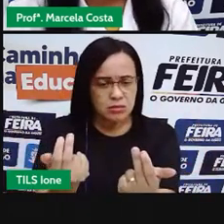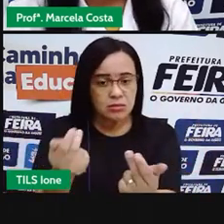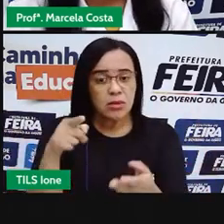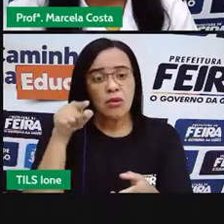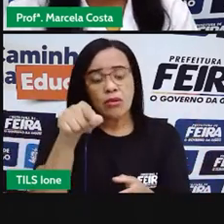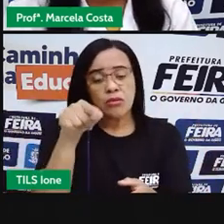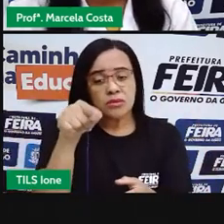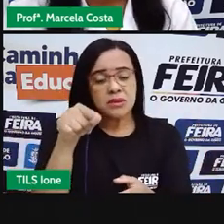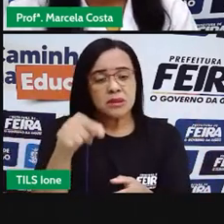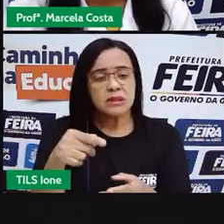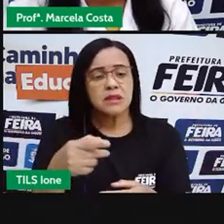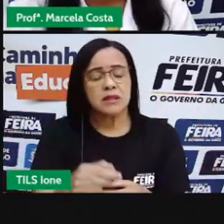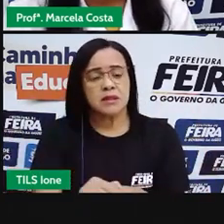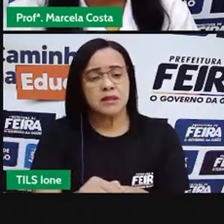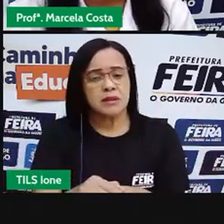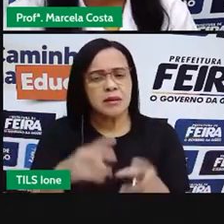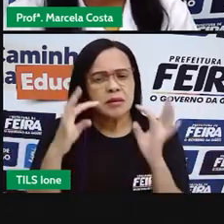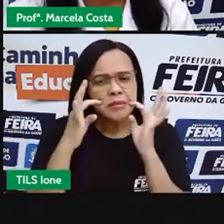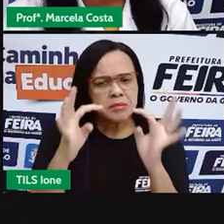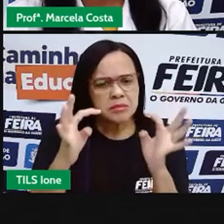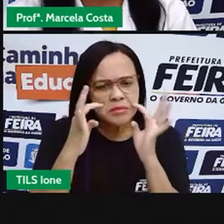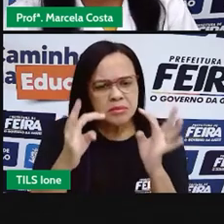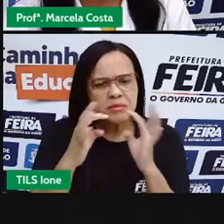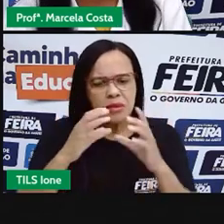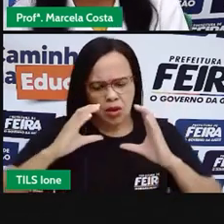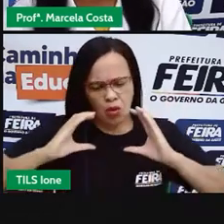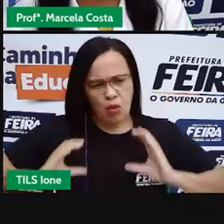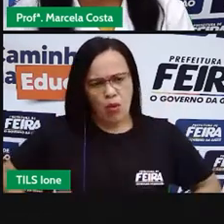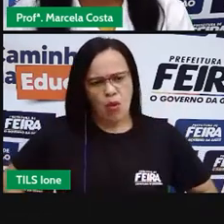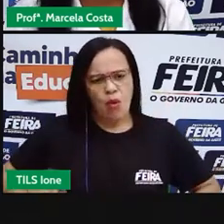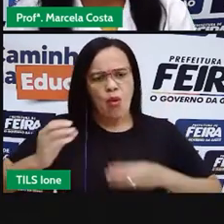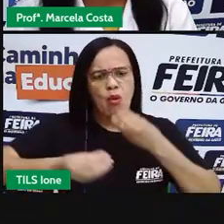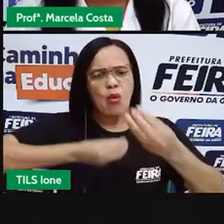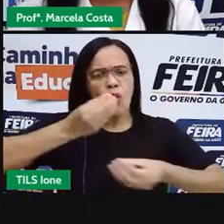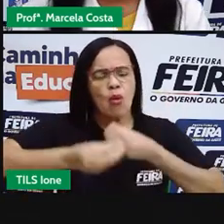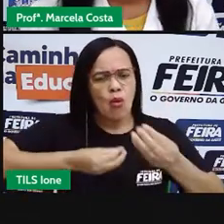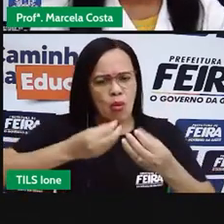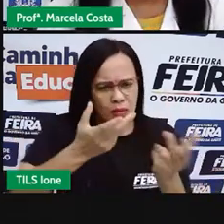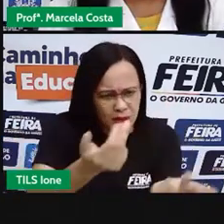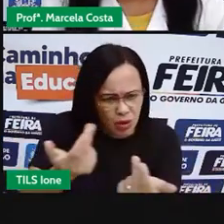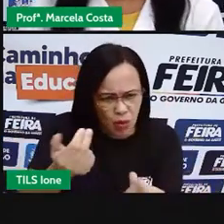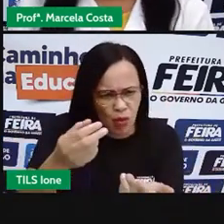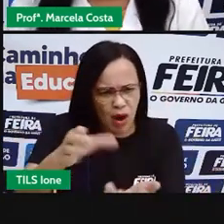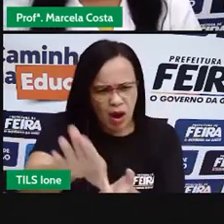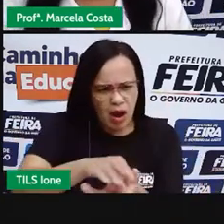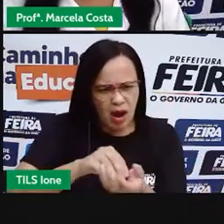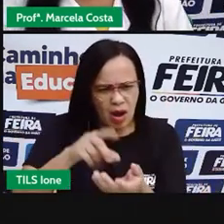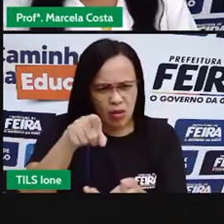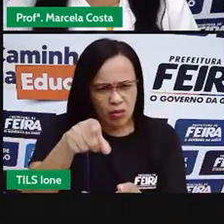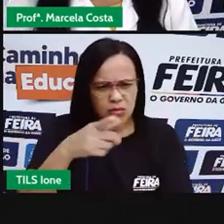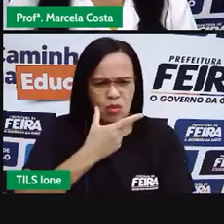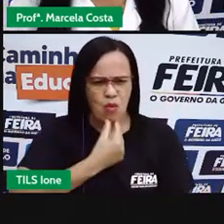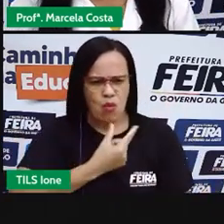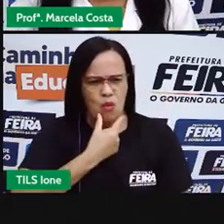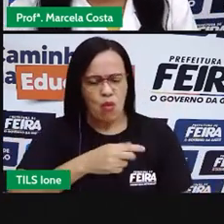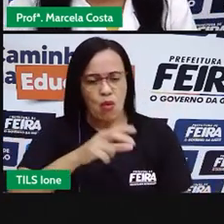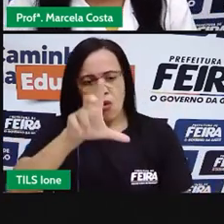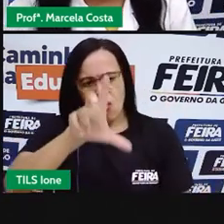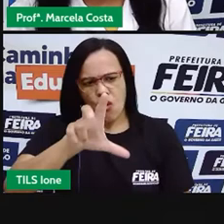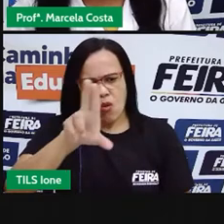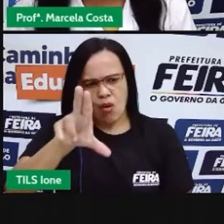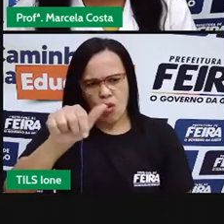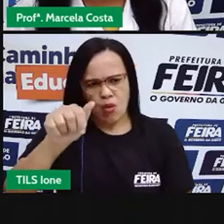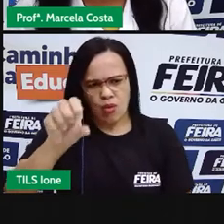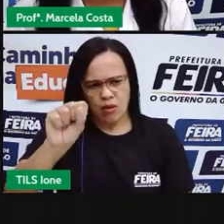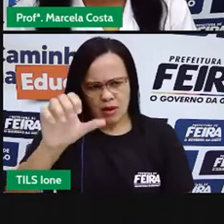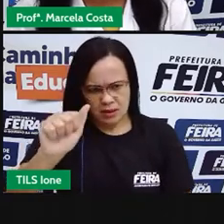se observe, percebe o seu comportamento? Você acha que conforme com seus colegas, com as pessoas aí da